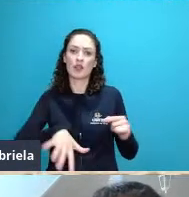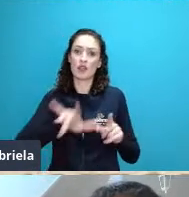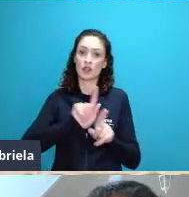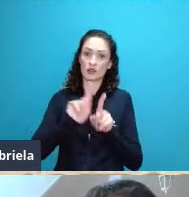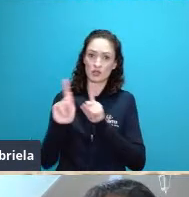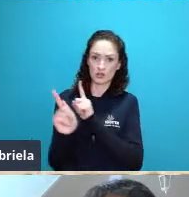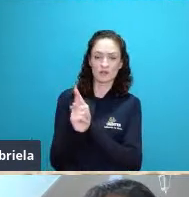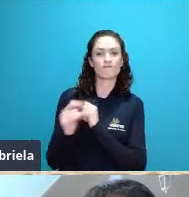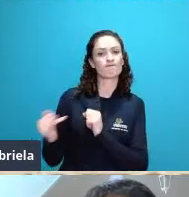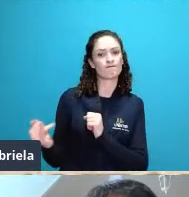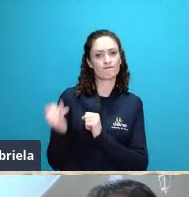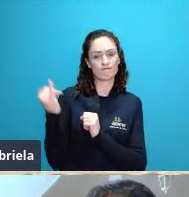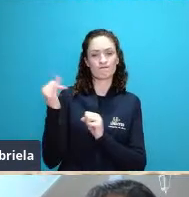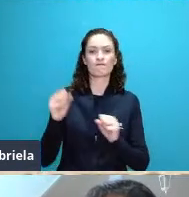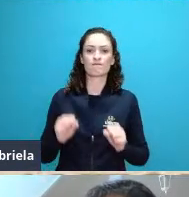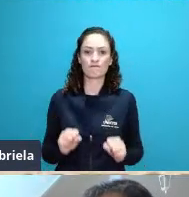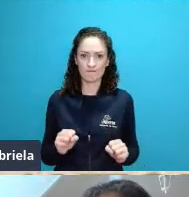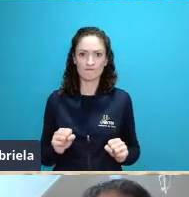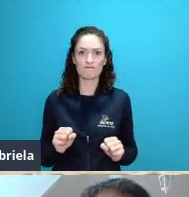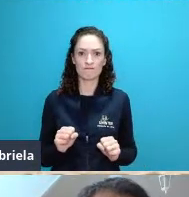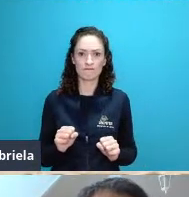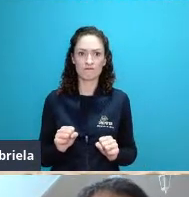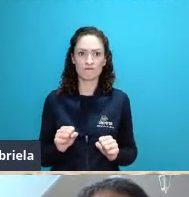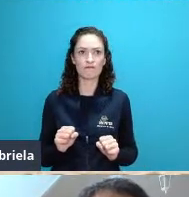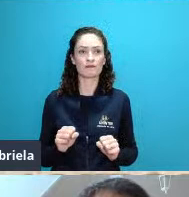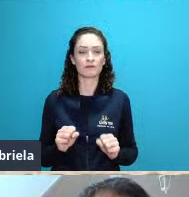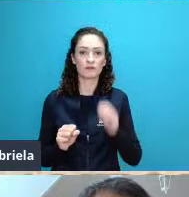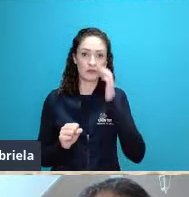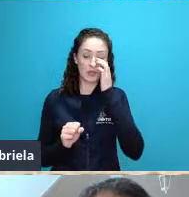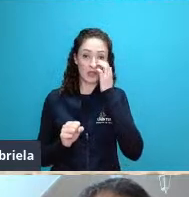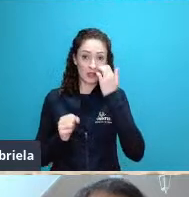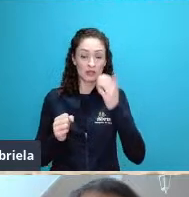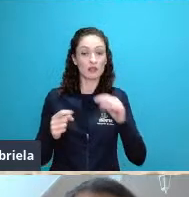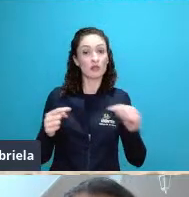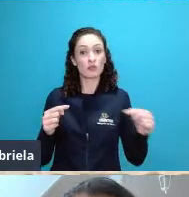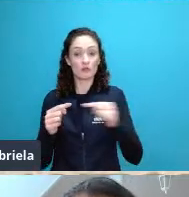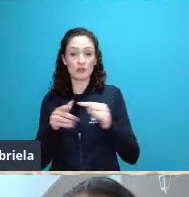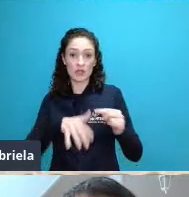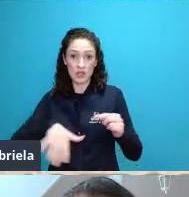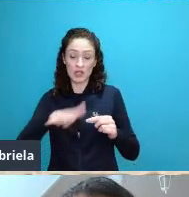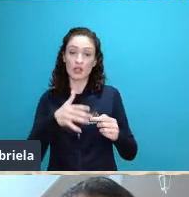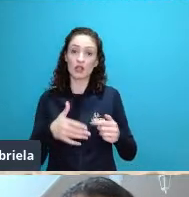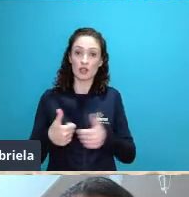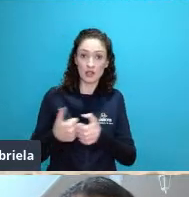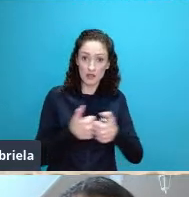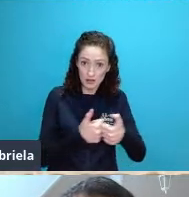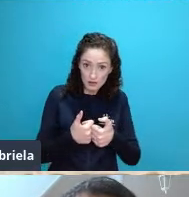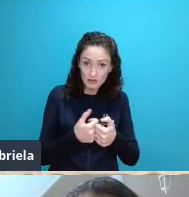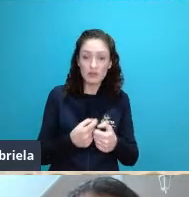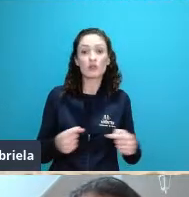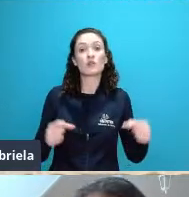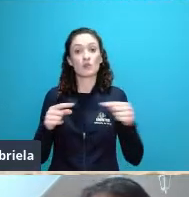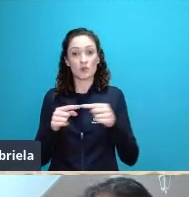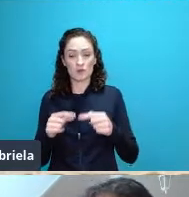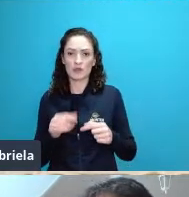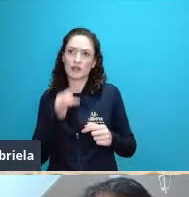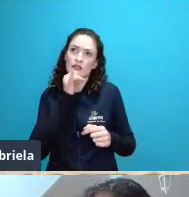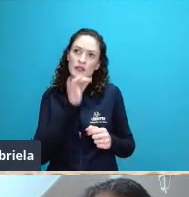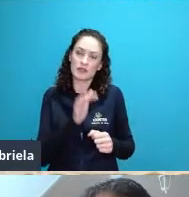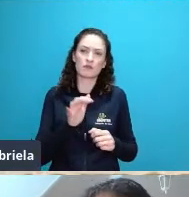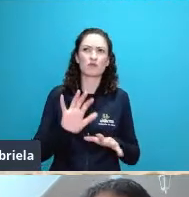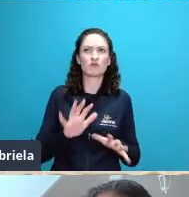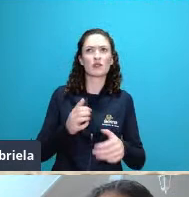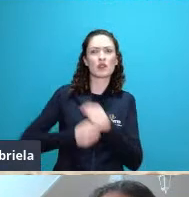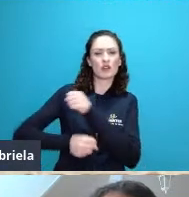eu arrisco dizer assim se nós pegarmos trabalhos no âmbito da geografia física entre a década de 90